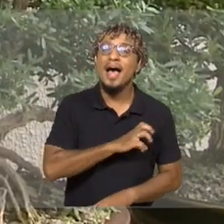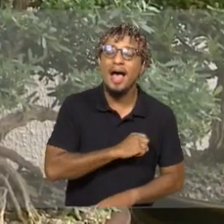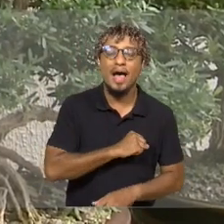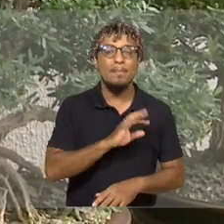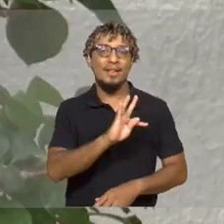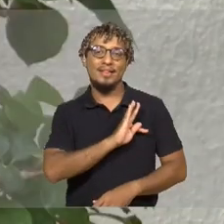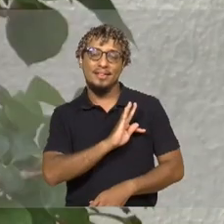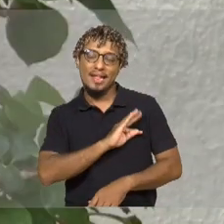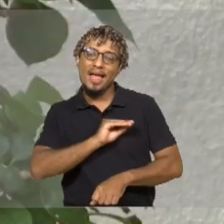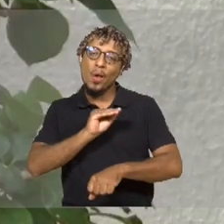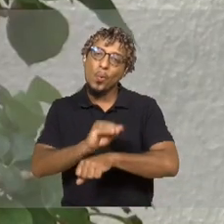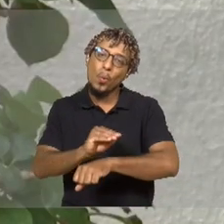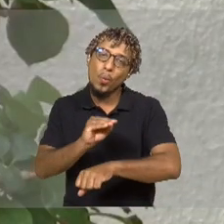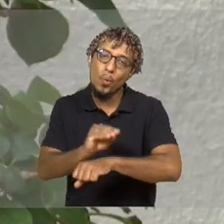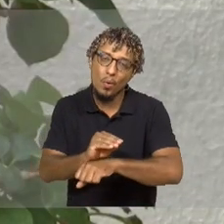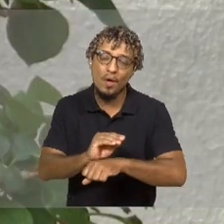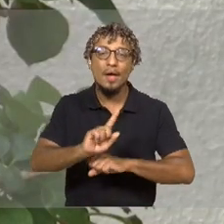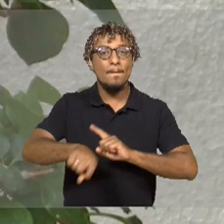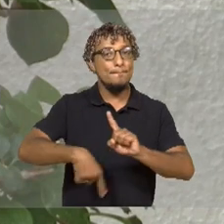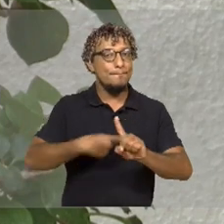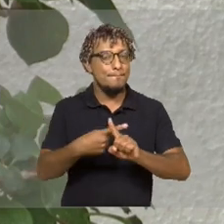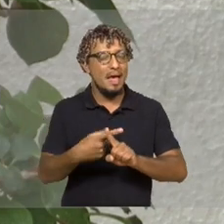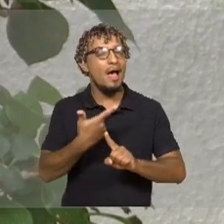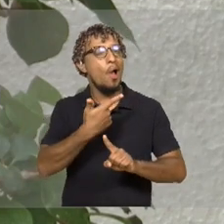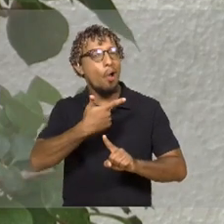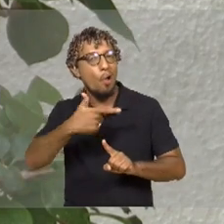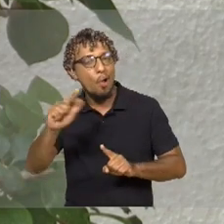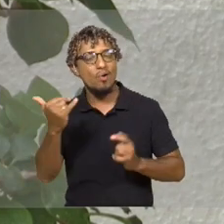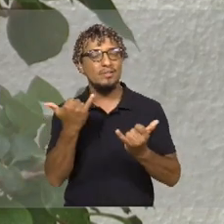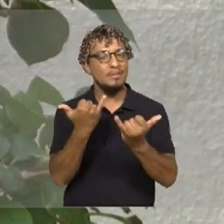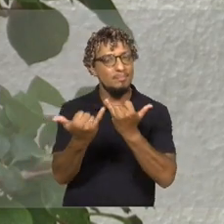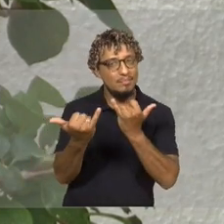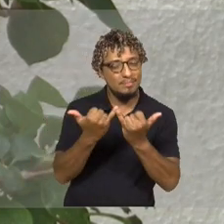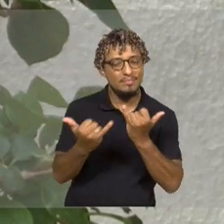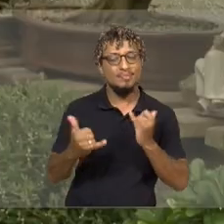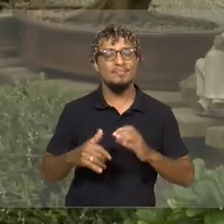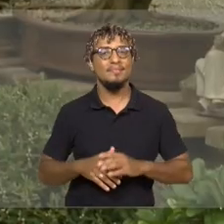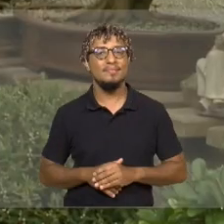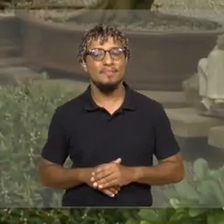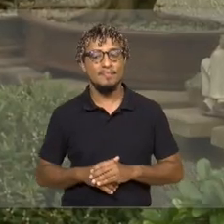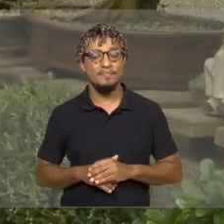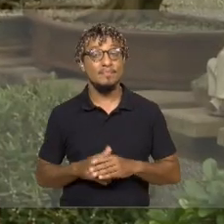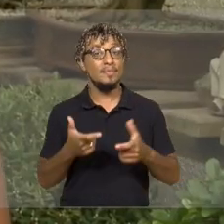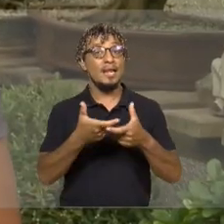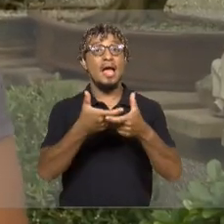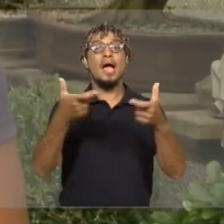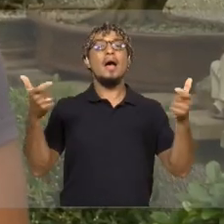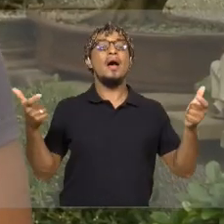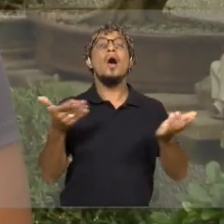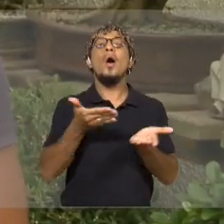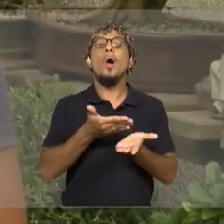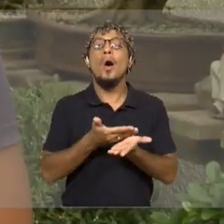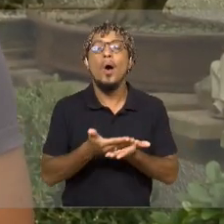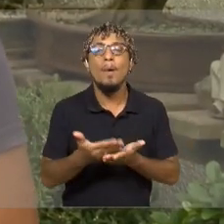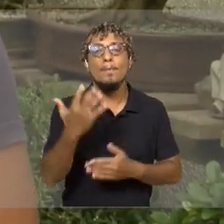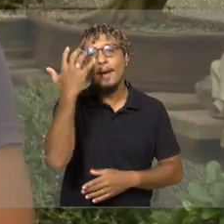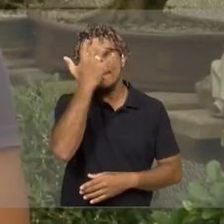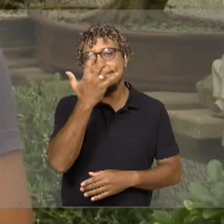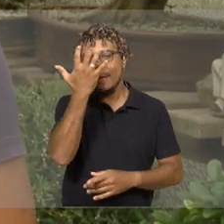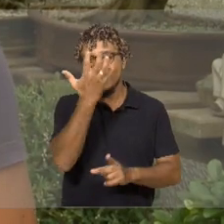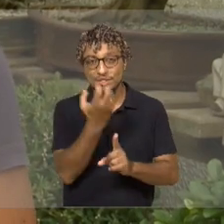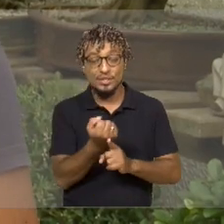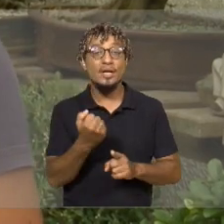técnica do cultivo, tem mais uma semelhança com os outros bonsaístas. A maioria vai dizer que começou a paixão quando a gente